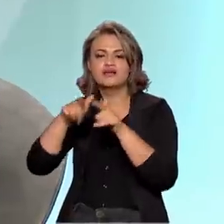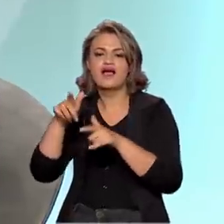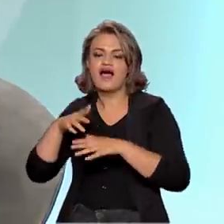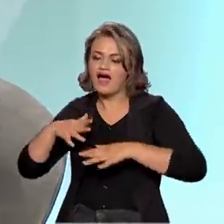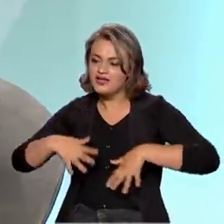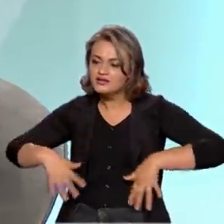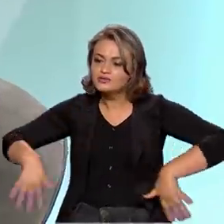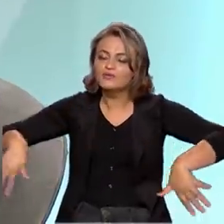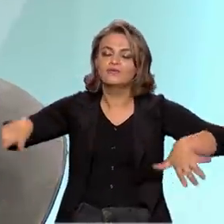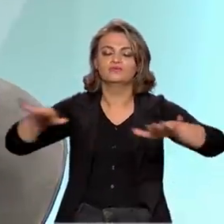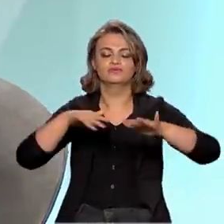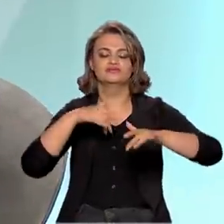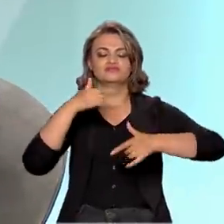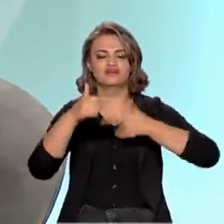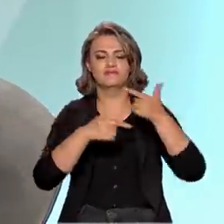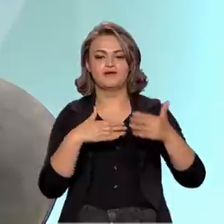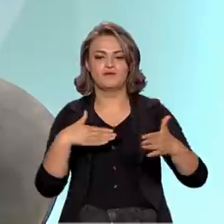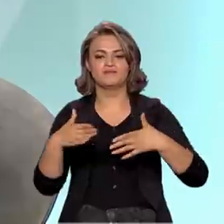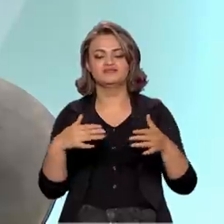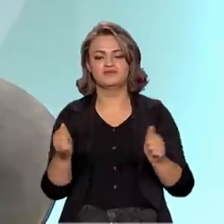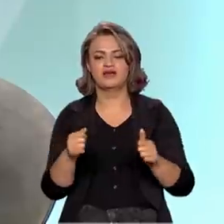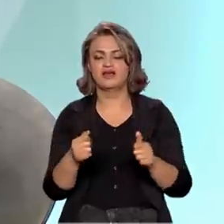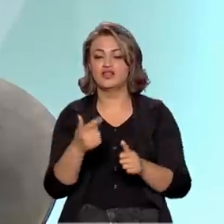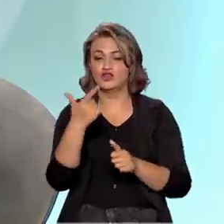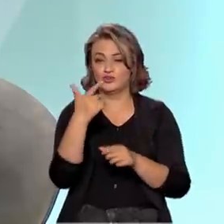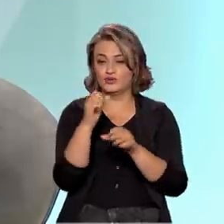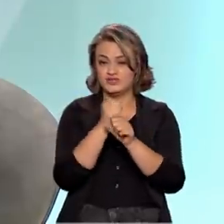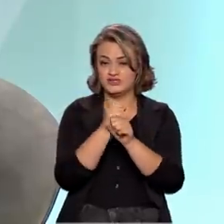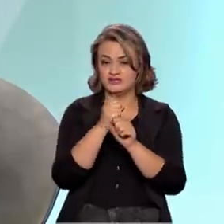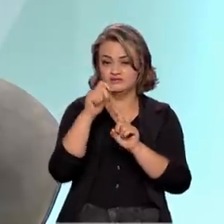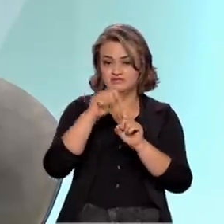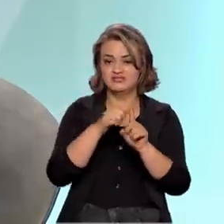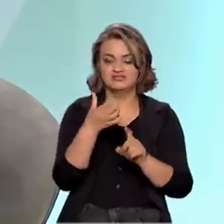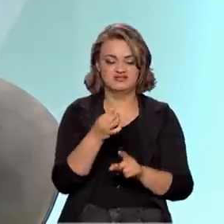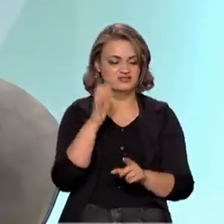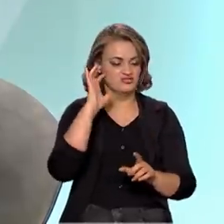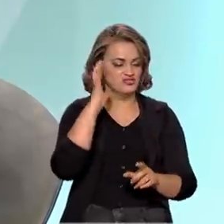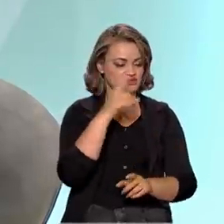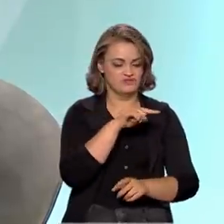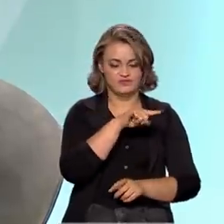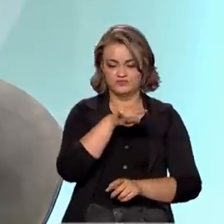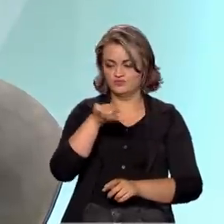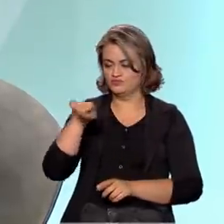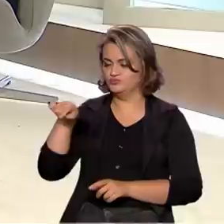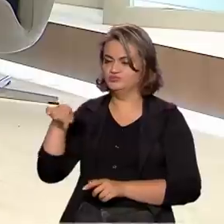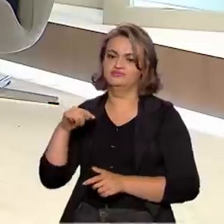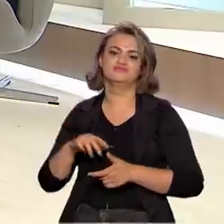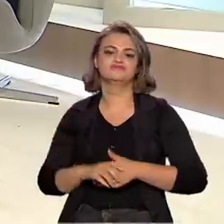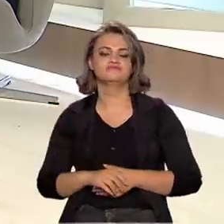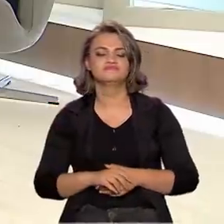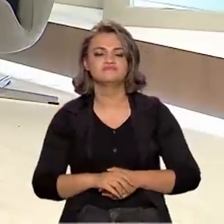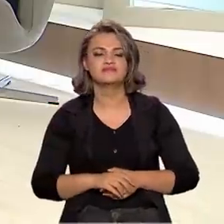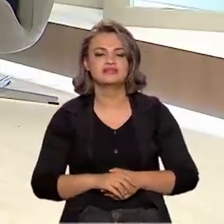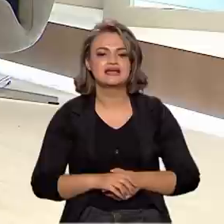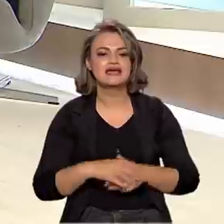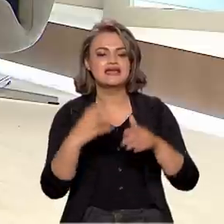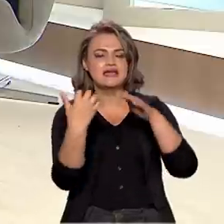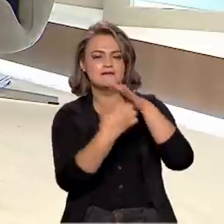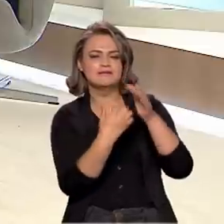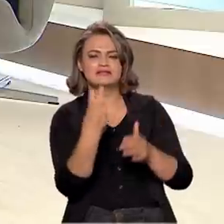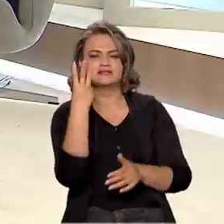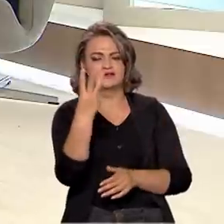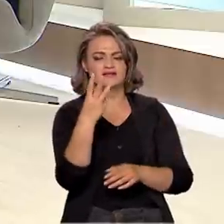comercialmente aquele centro. Ou seja, em dois anos e meio, a gente deu um salto aí de décadas no programa espacial. Três empresas norte